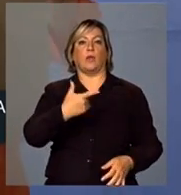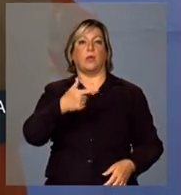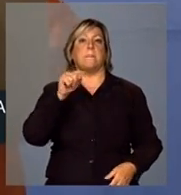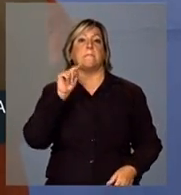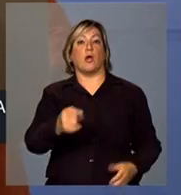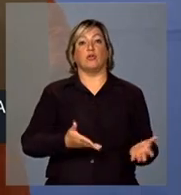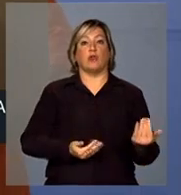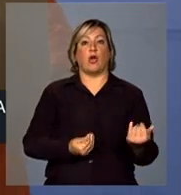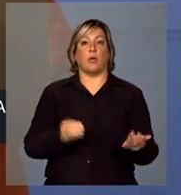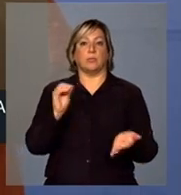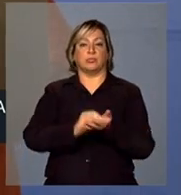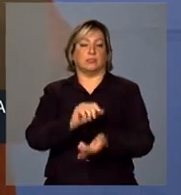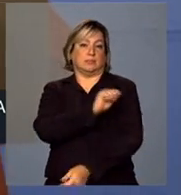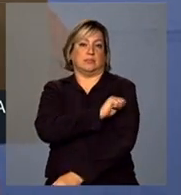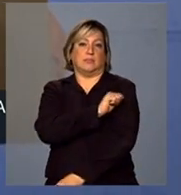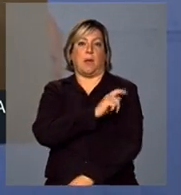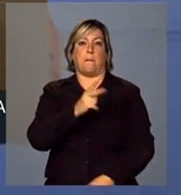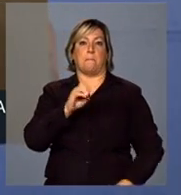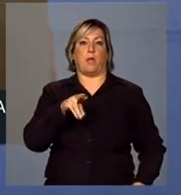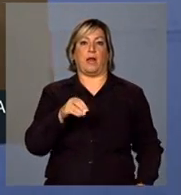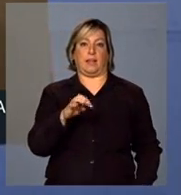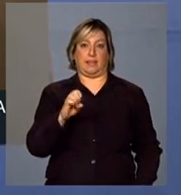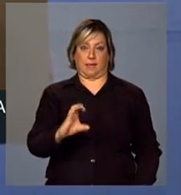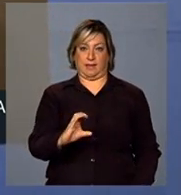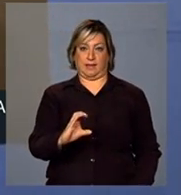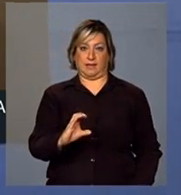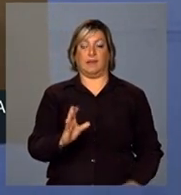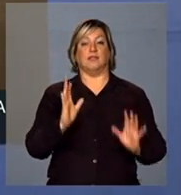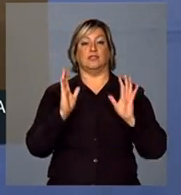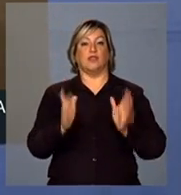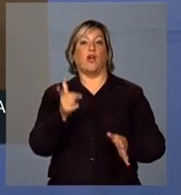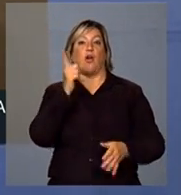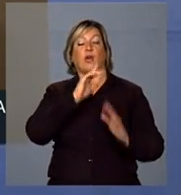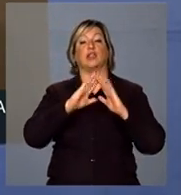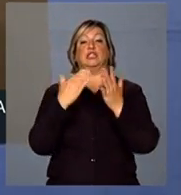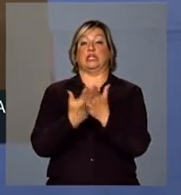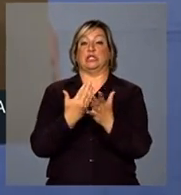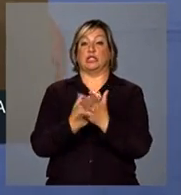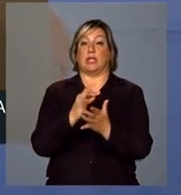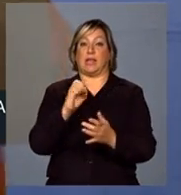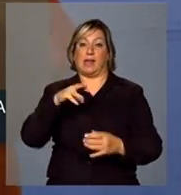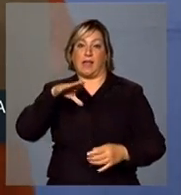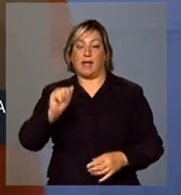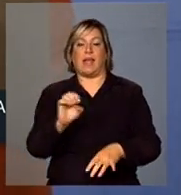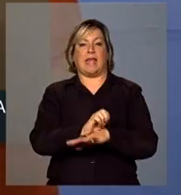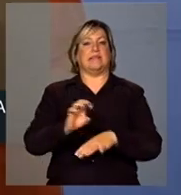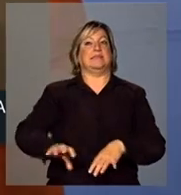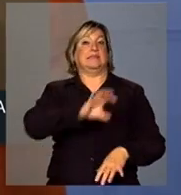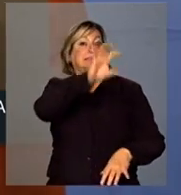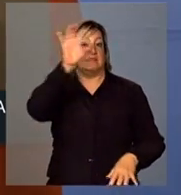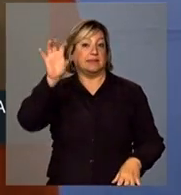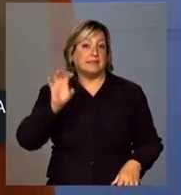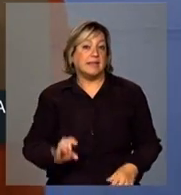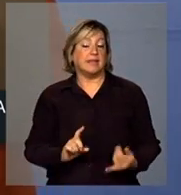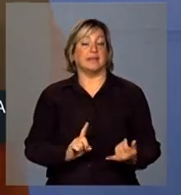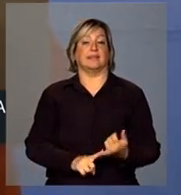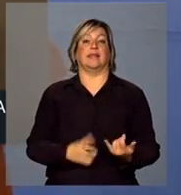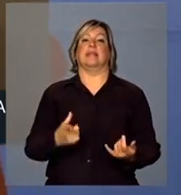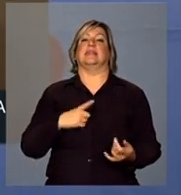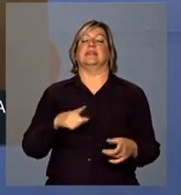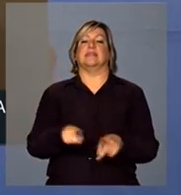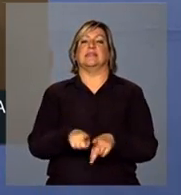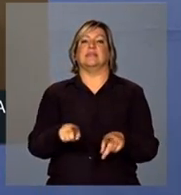jovens no Pronatec. Passa pelas escolas técnicas estaduais, passa